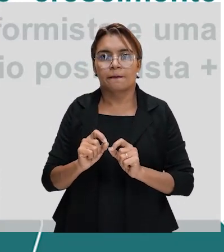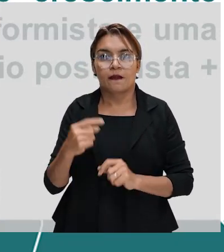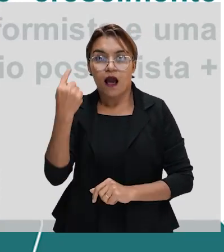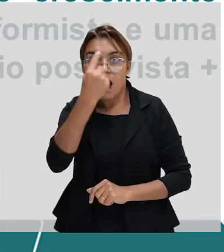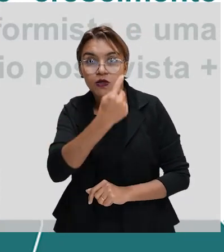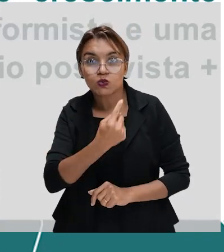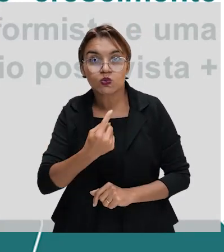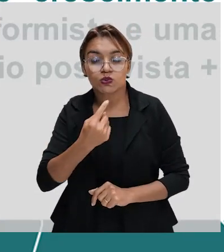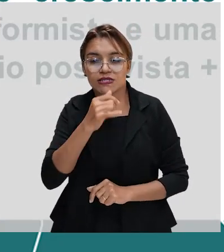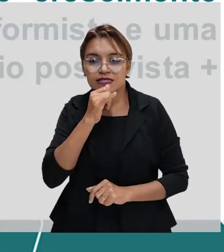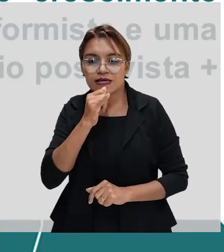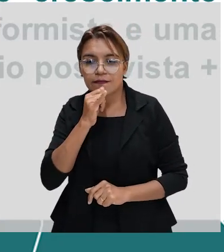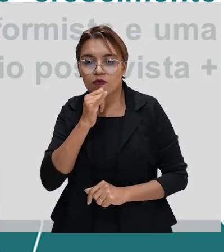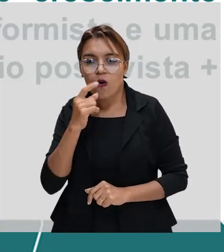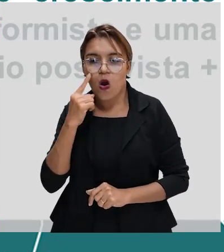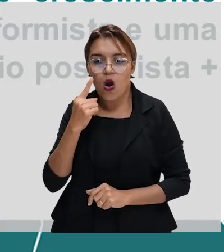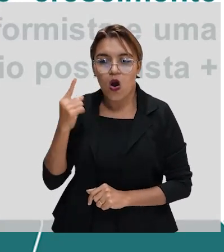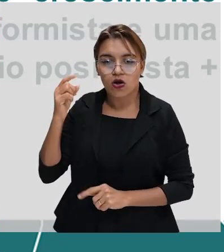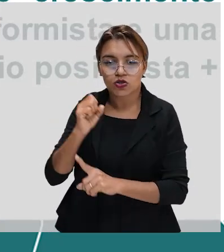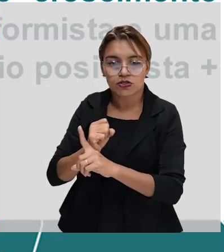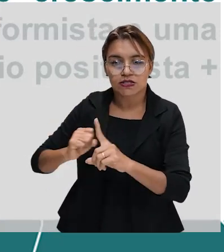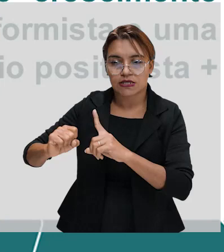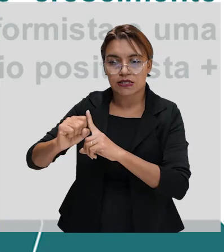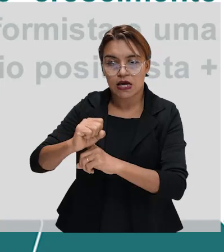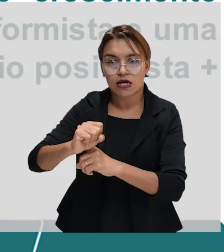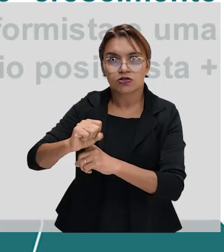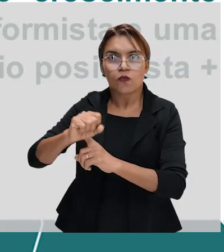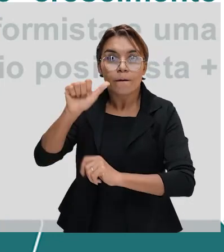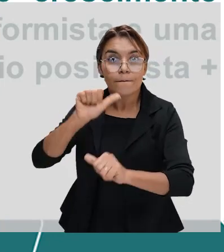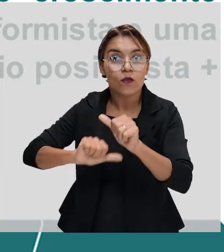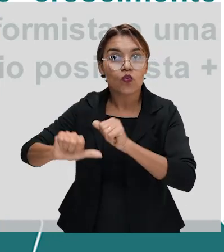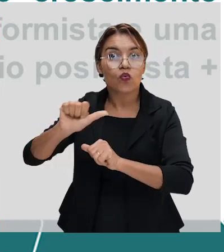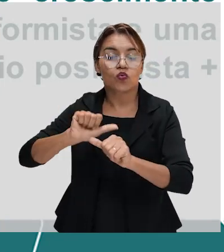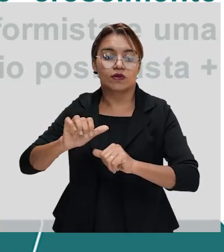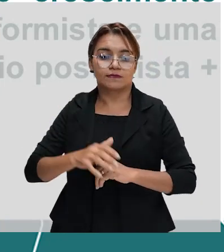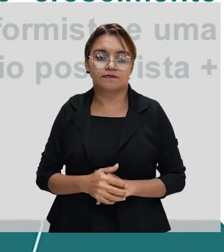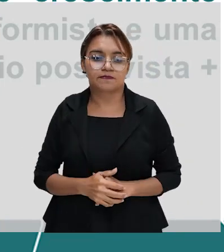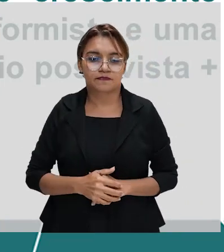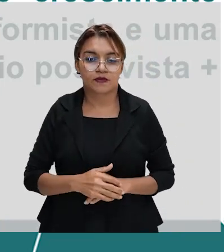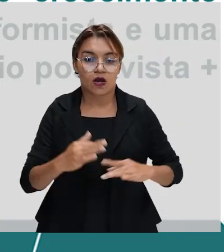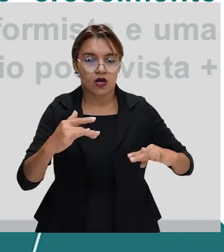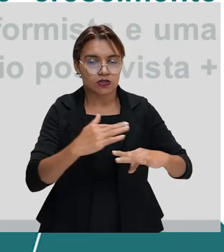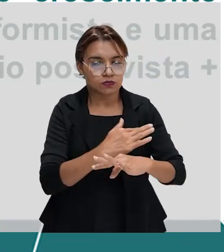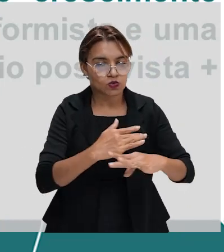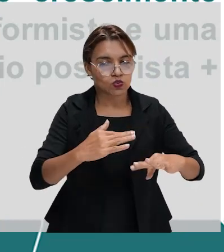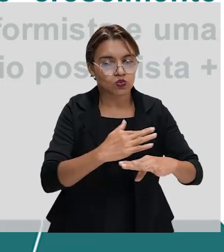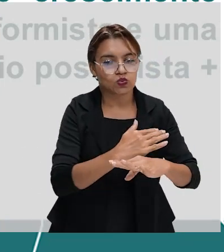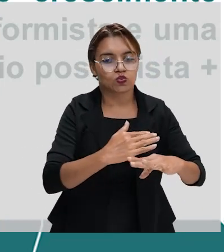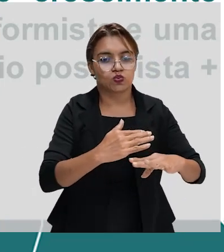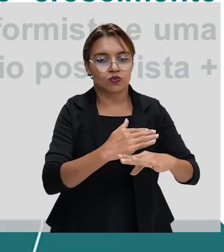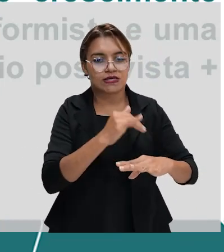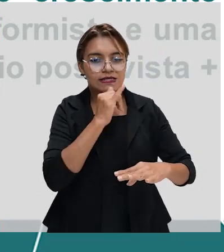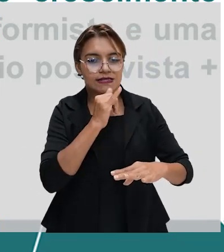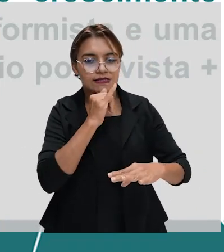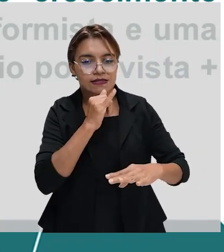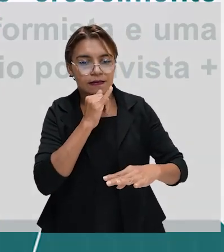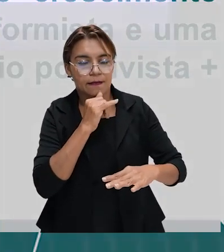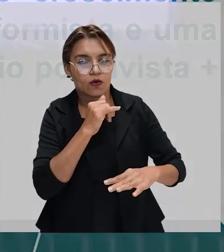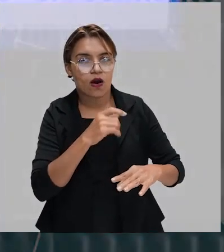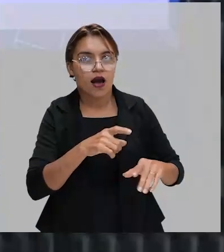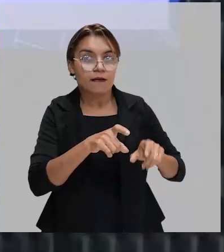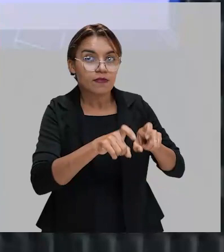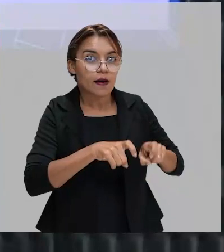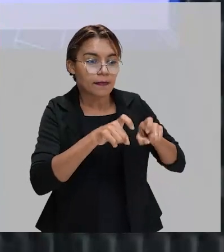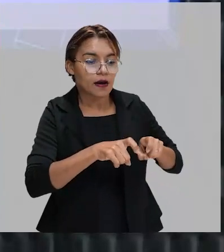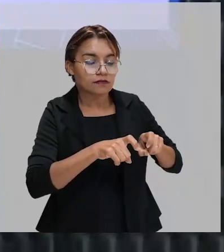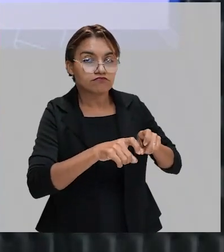brasileira. Aí o que eu trouxe aqui, ó. Que mudanças são essas? Urbanização das metrópoles. A gente já tem aqui uma burguesia urbana,